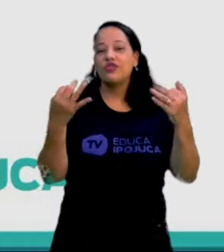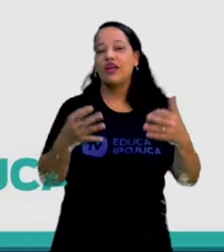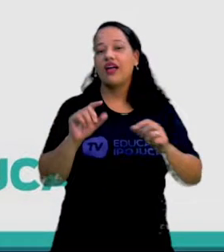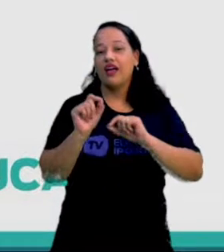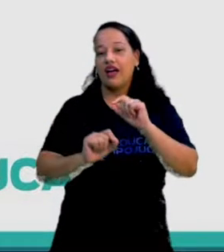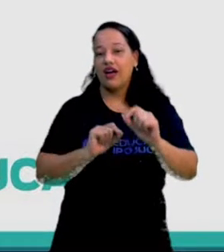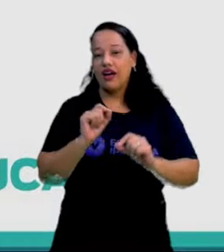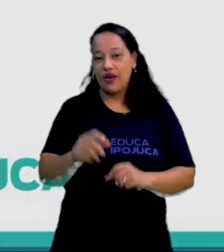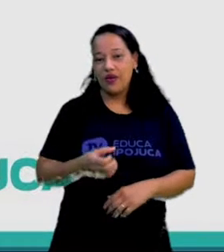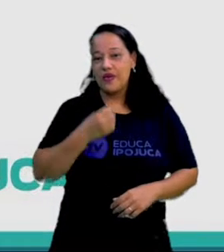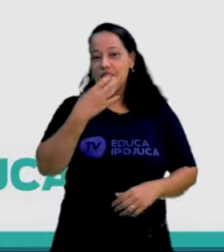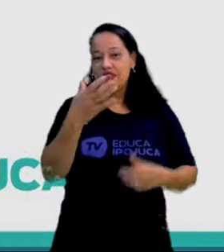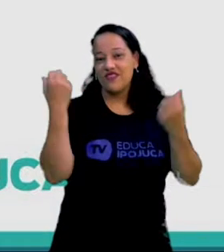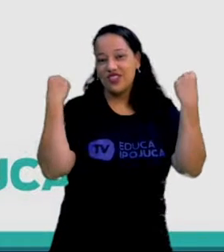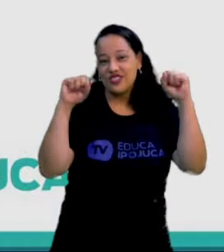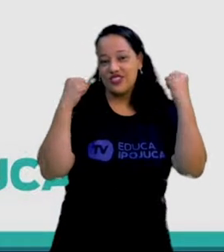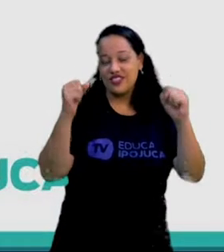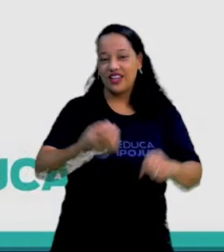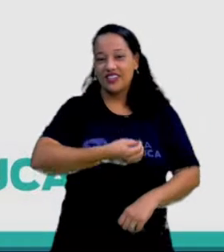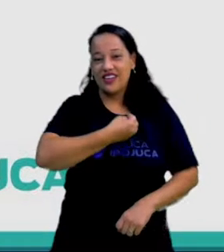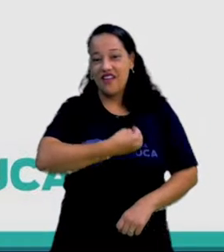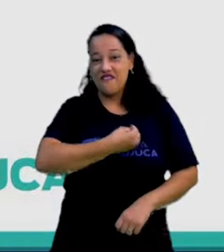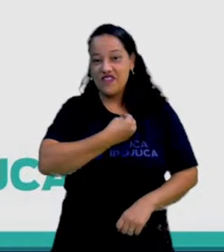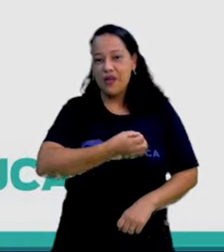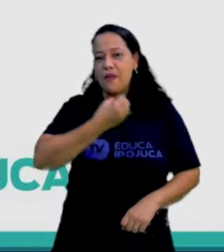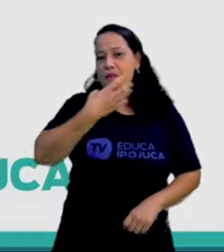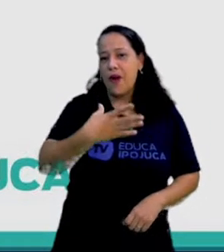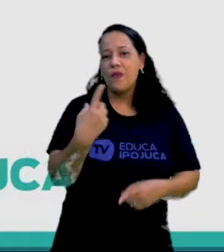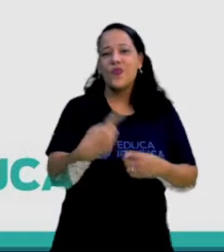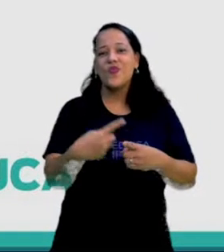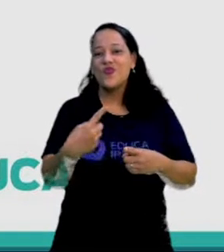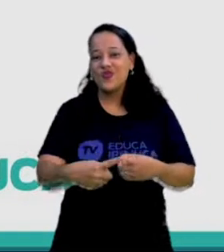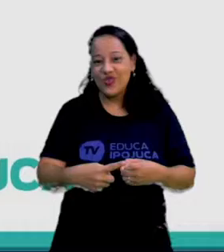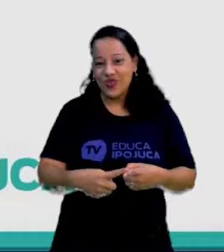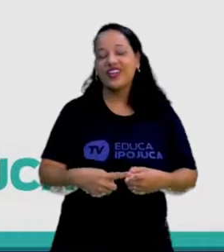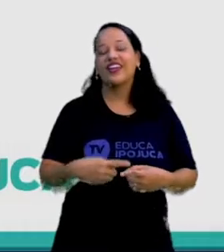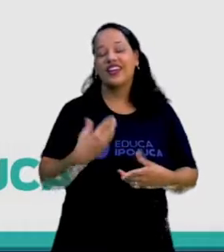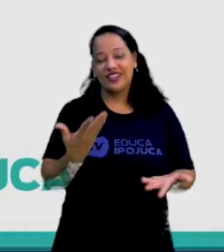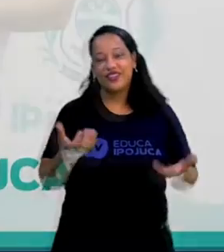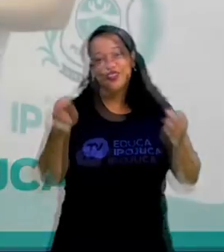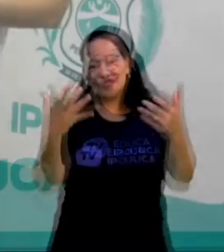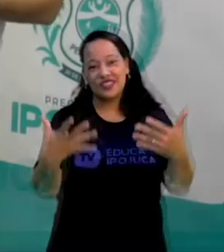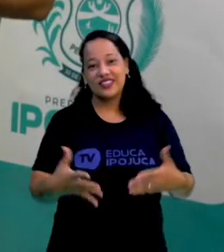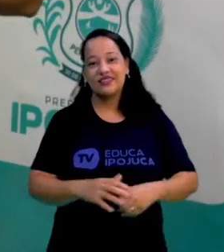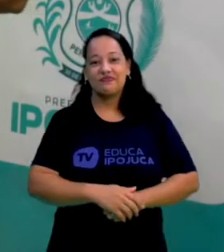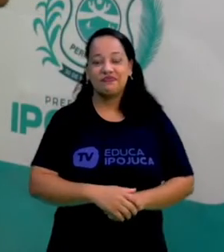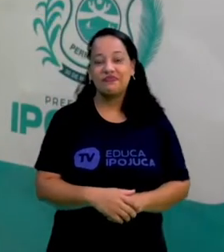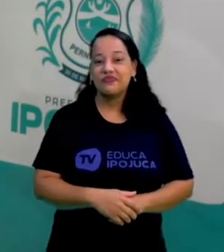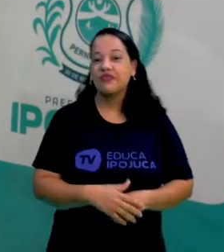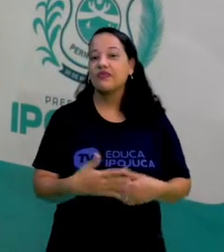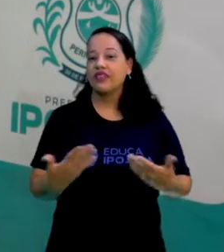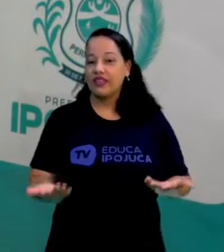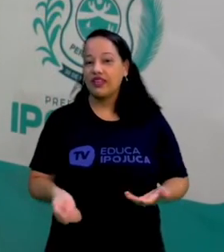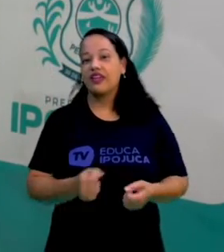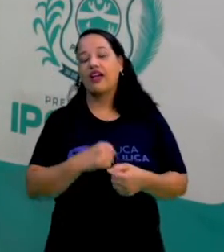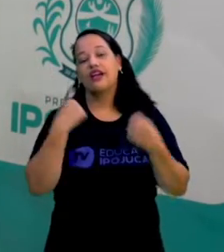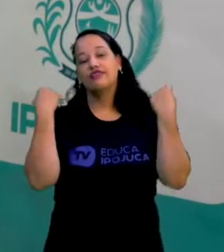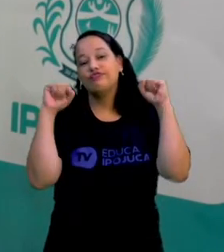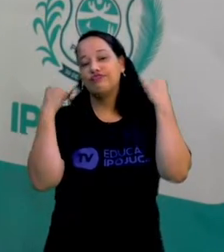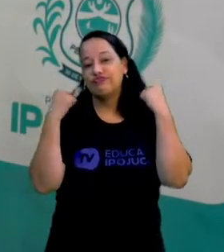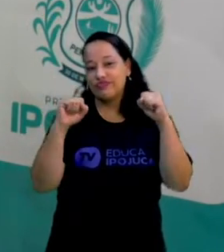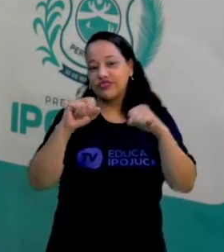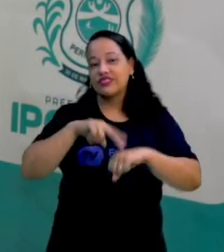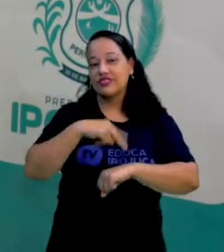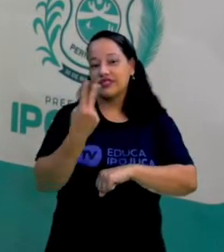da ginástica no nosso cotidiano, quais são os benefícios da ginástica no nosso dia a dia. Bom, a ginástica vai trazer dentro de um